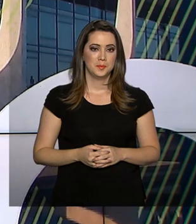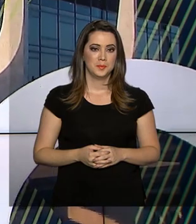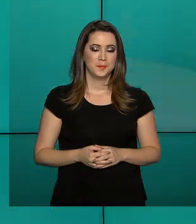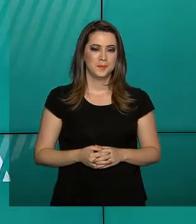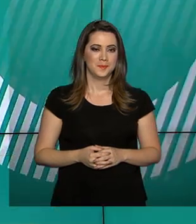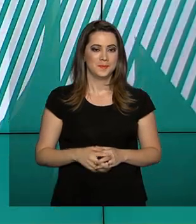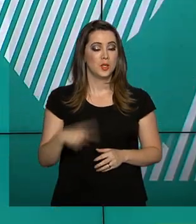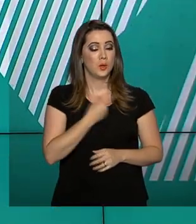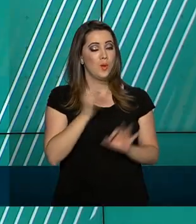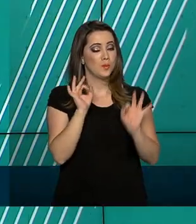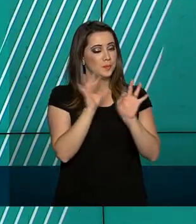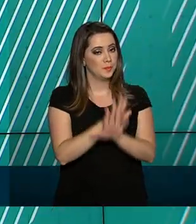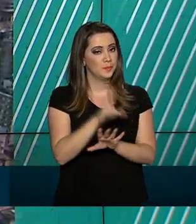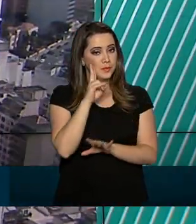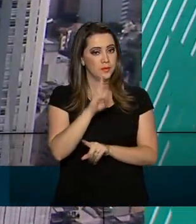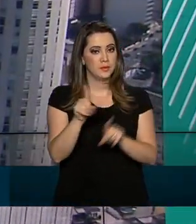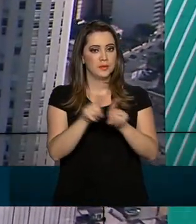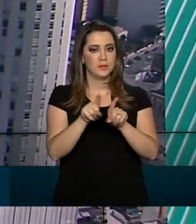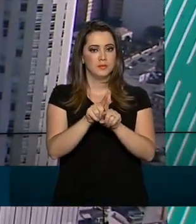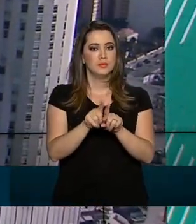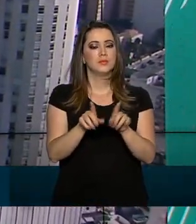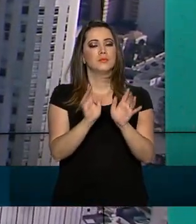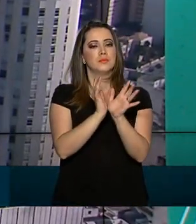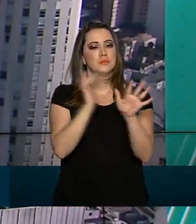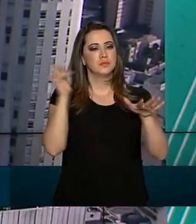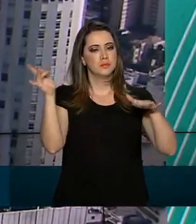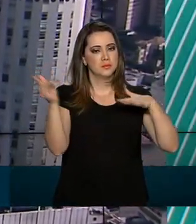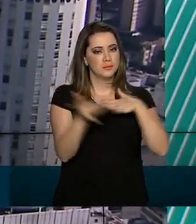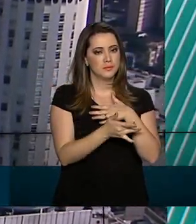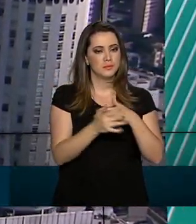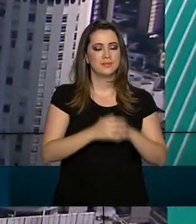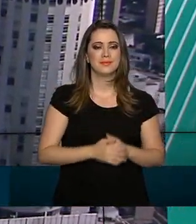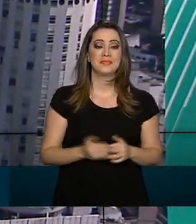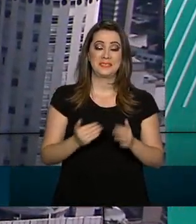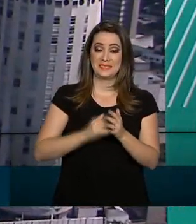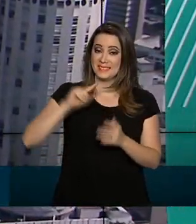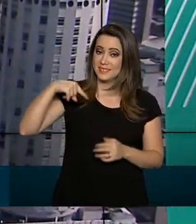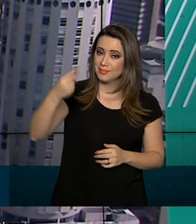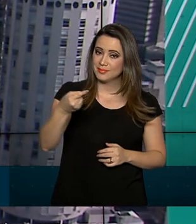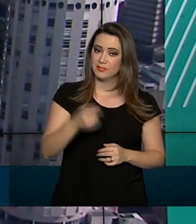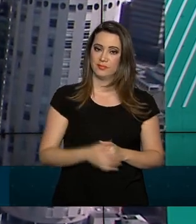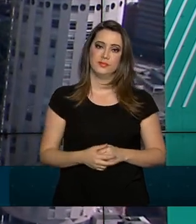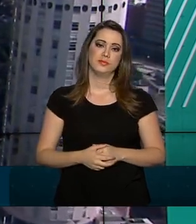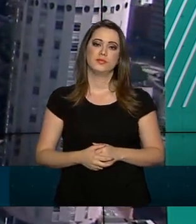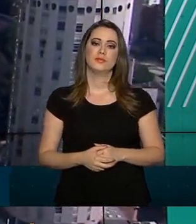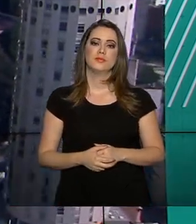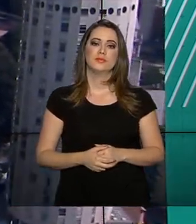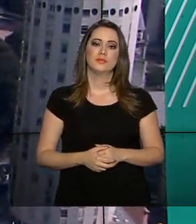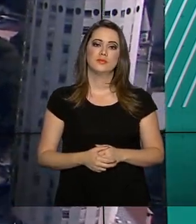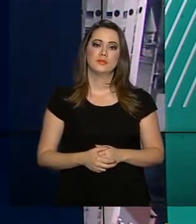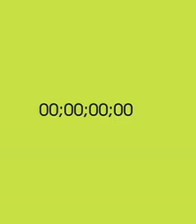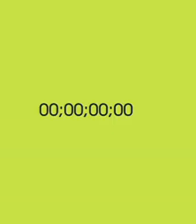E nós ficamos por aqui. Você pode nos acompanhar também pelas redes sociais. Até a próxima edição.